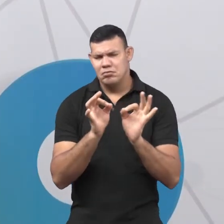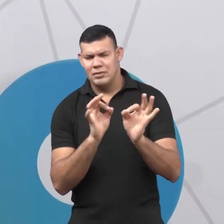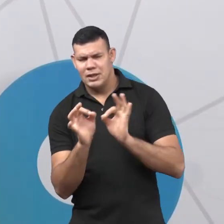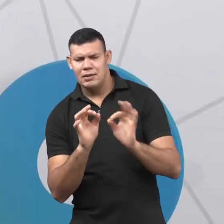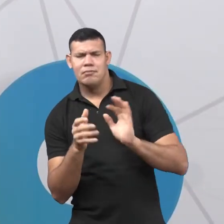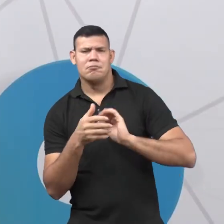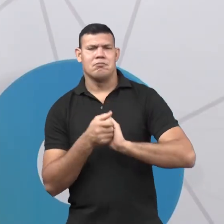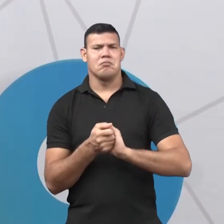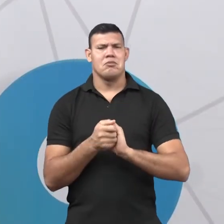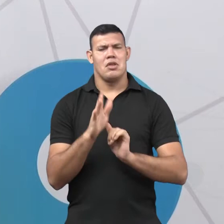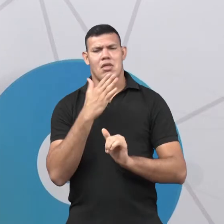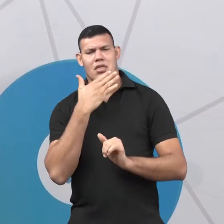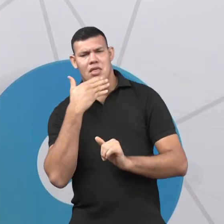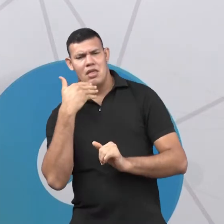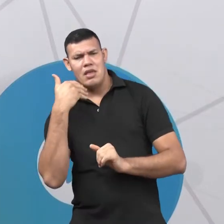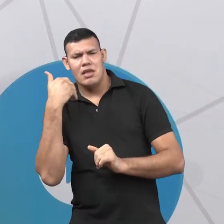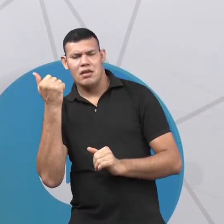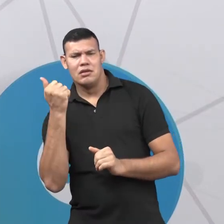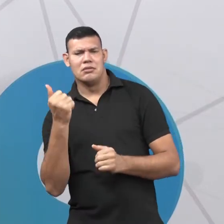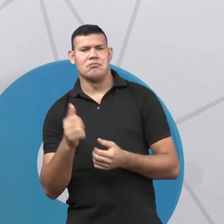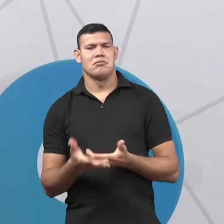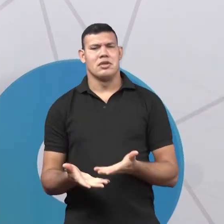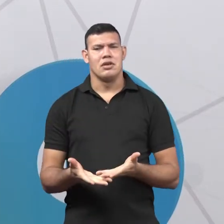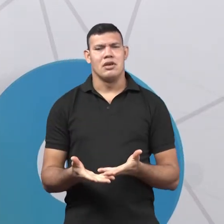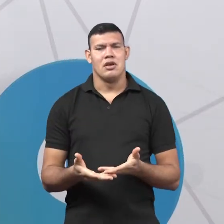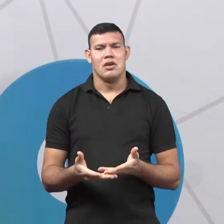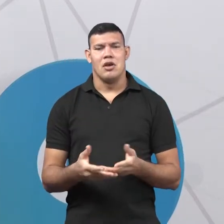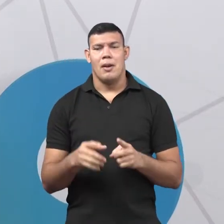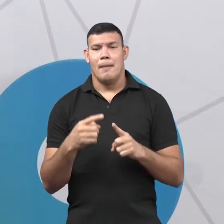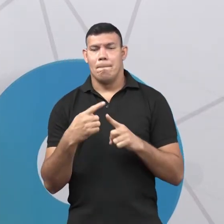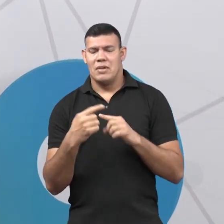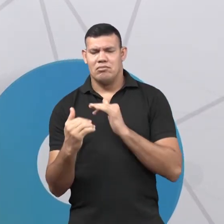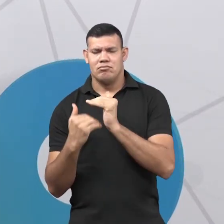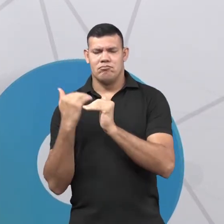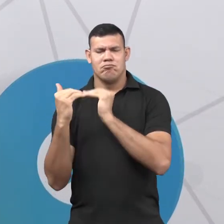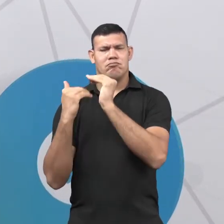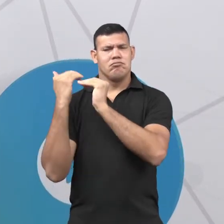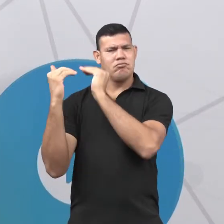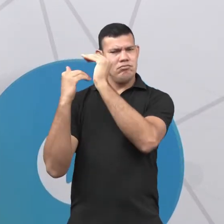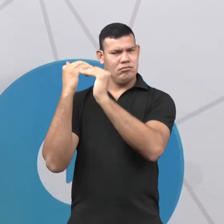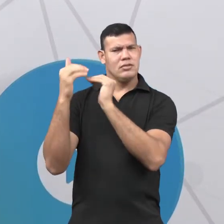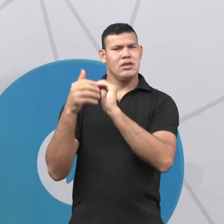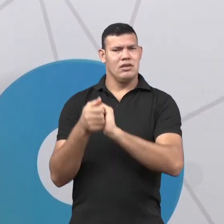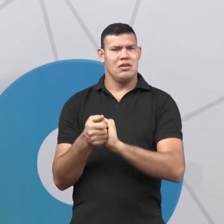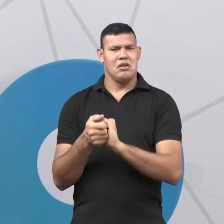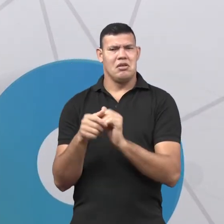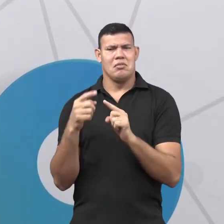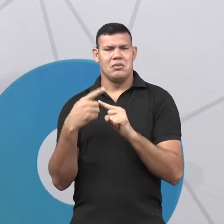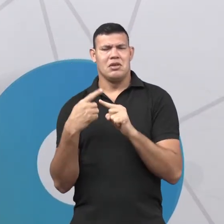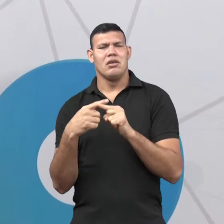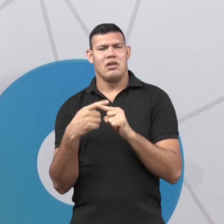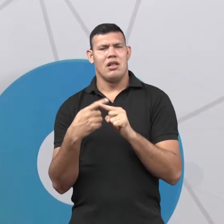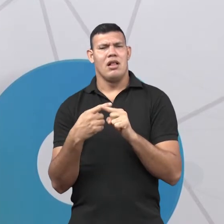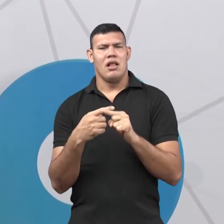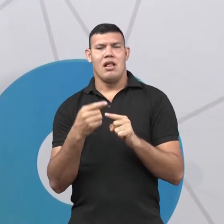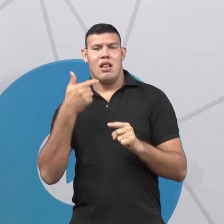funilamento, né? Para que virasse um idioma oficial, que até então ele era um dialeto. E no inglês moderno,